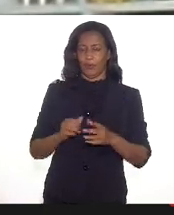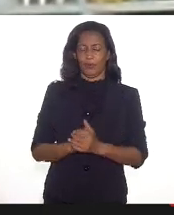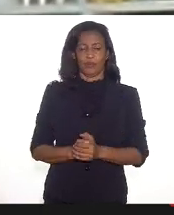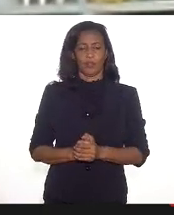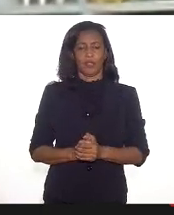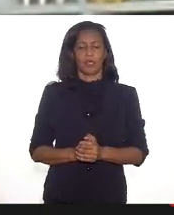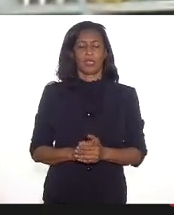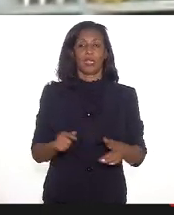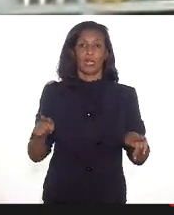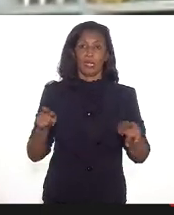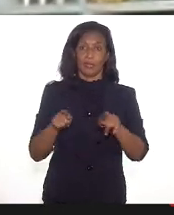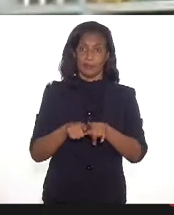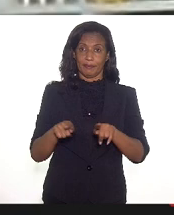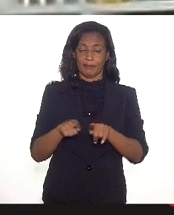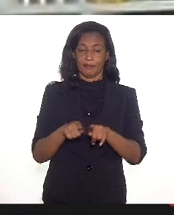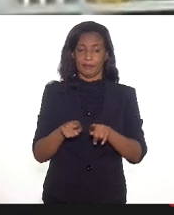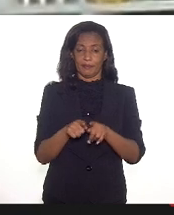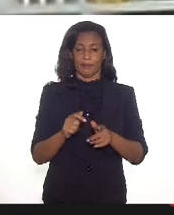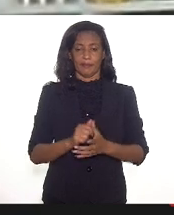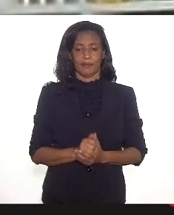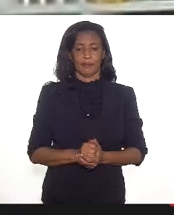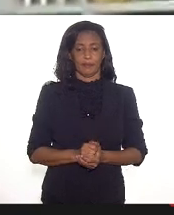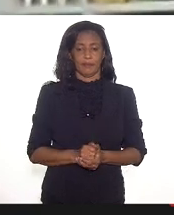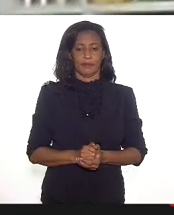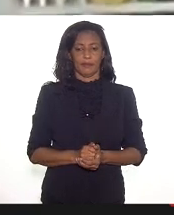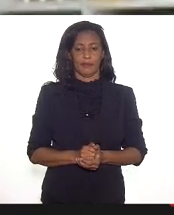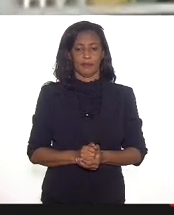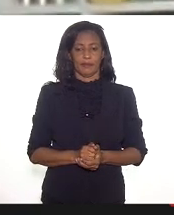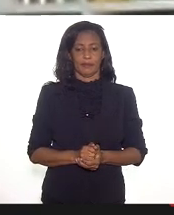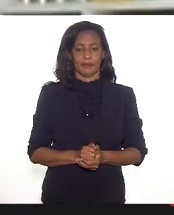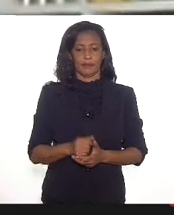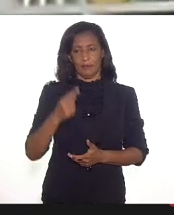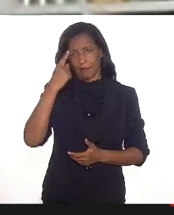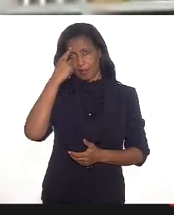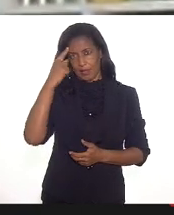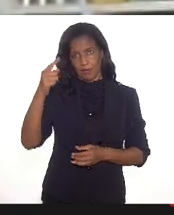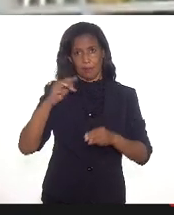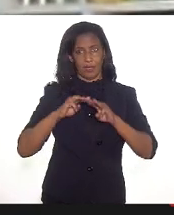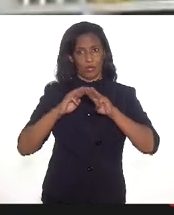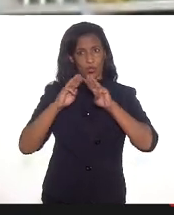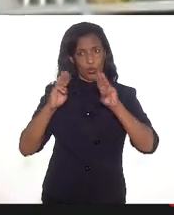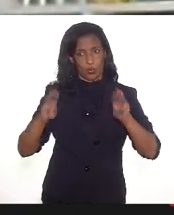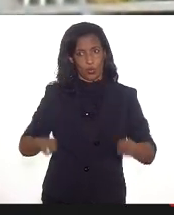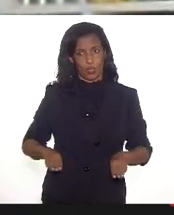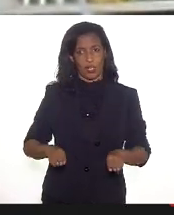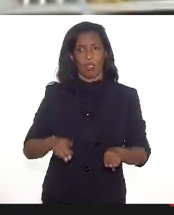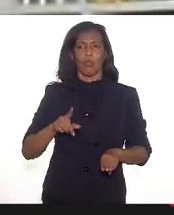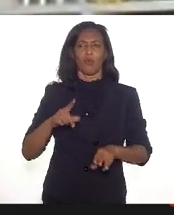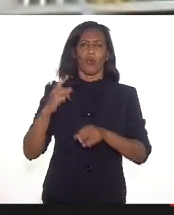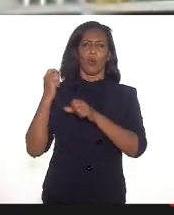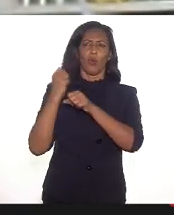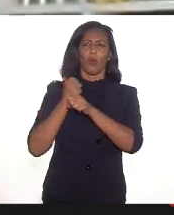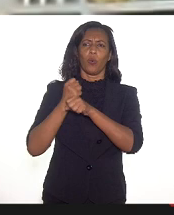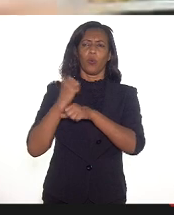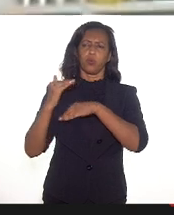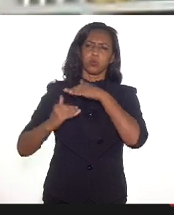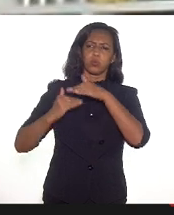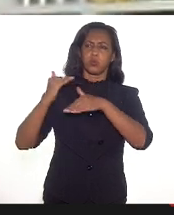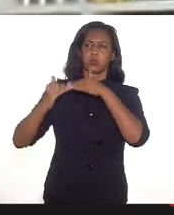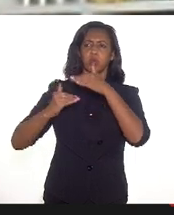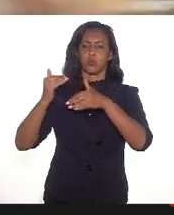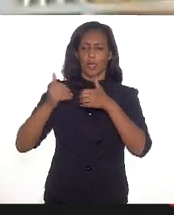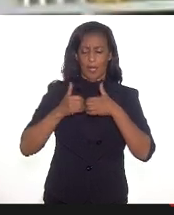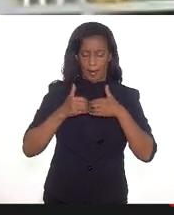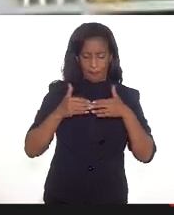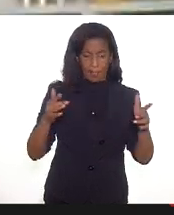mas que se coloca também na Semana de Museus e que foi construída, vamos dizer, a